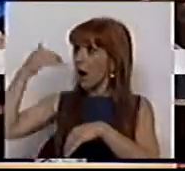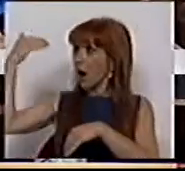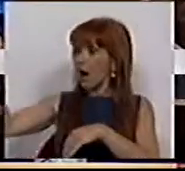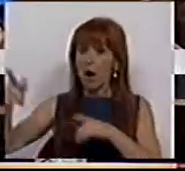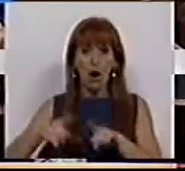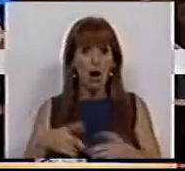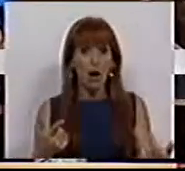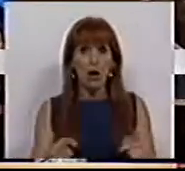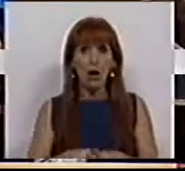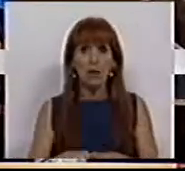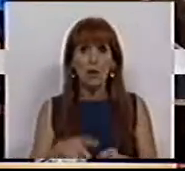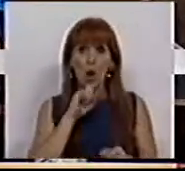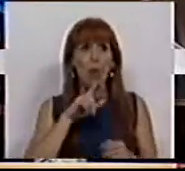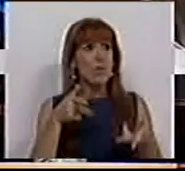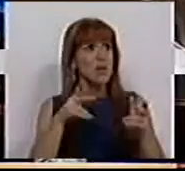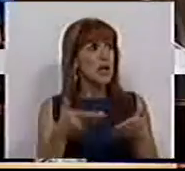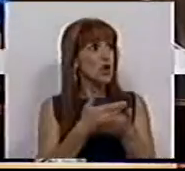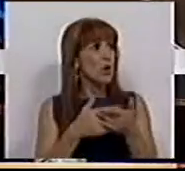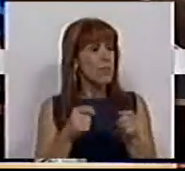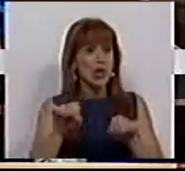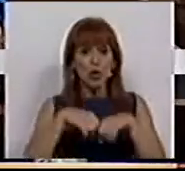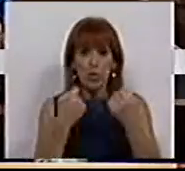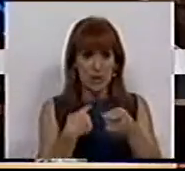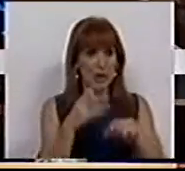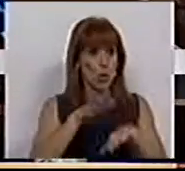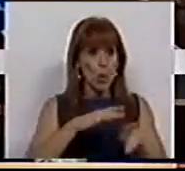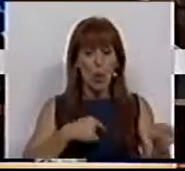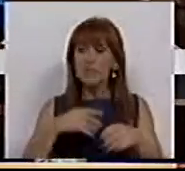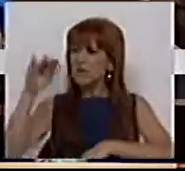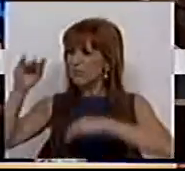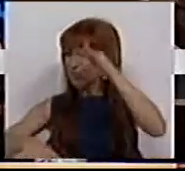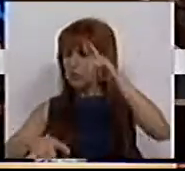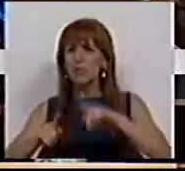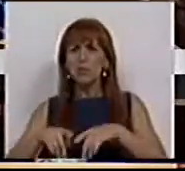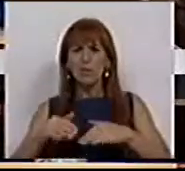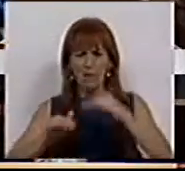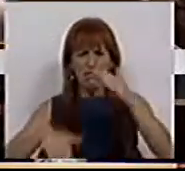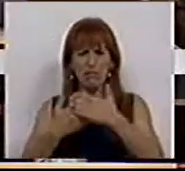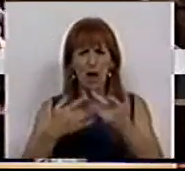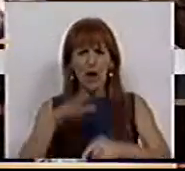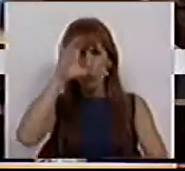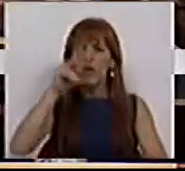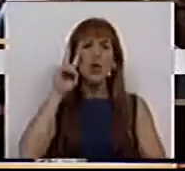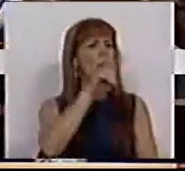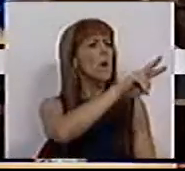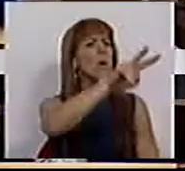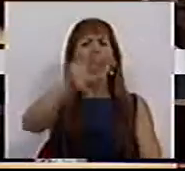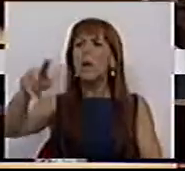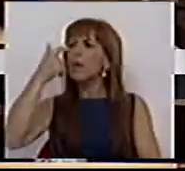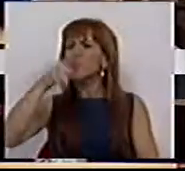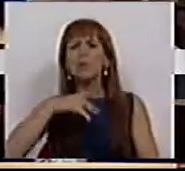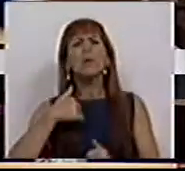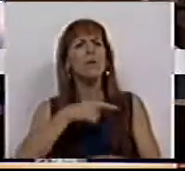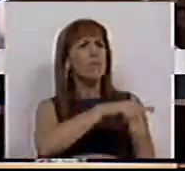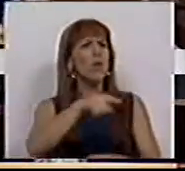cria, pela falta de oportunidades económicas e sociais que cria, pelas desigualdades que escava e o Governo olha para estas pessoas e